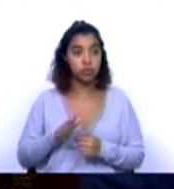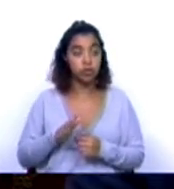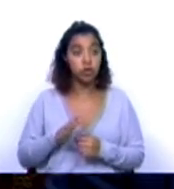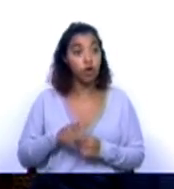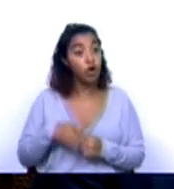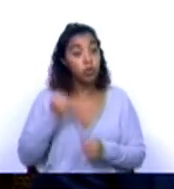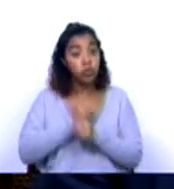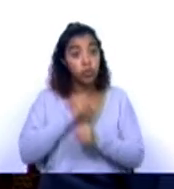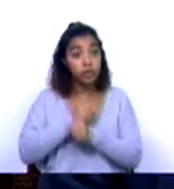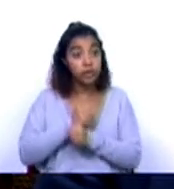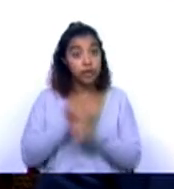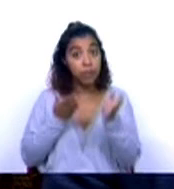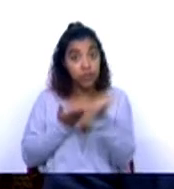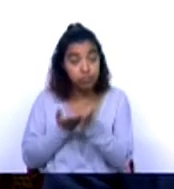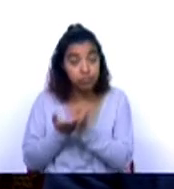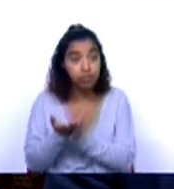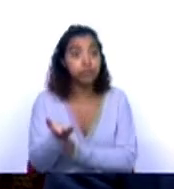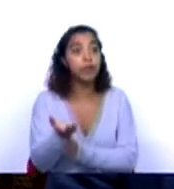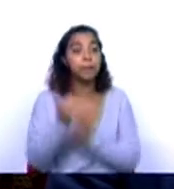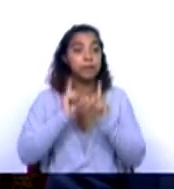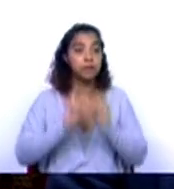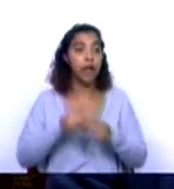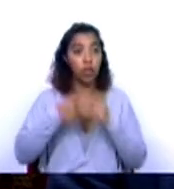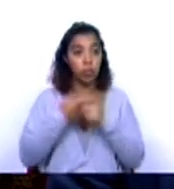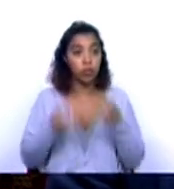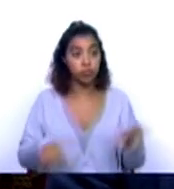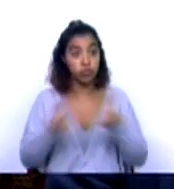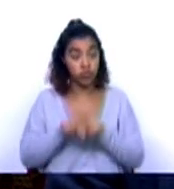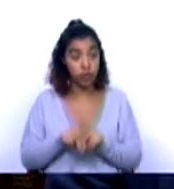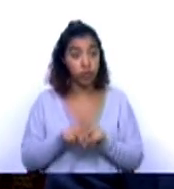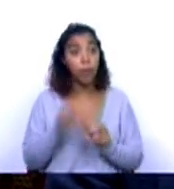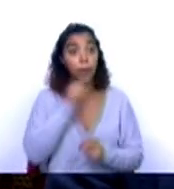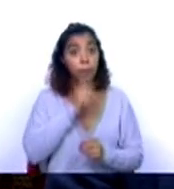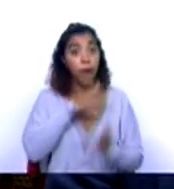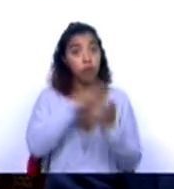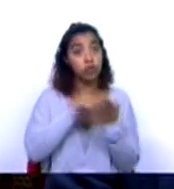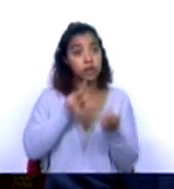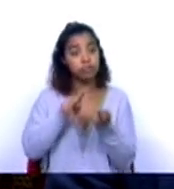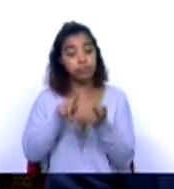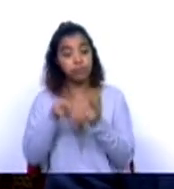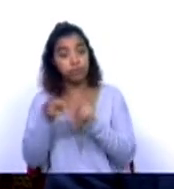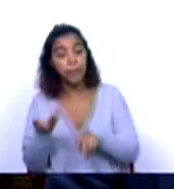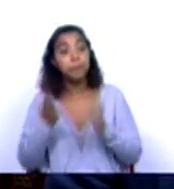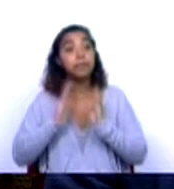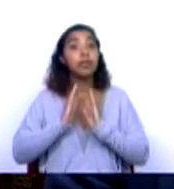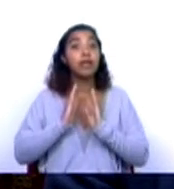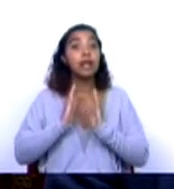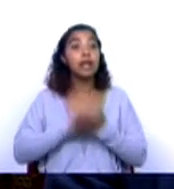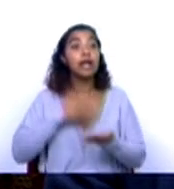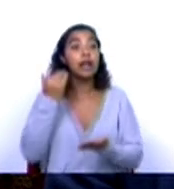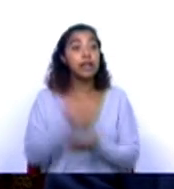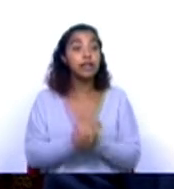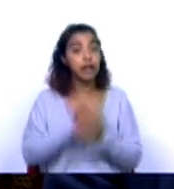plena desde o início do novo ano. Eventualmente com um regime transitório até à sua negociação com as estruturas